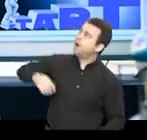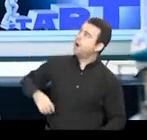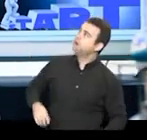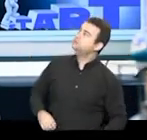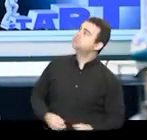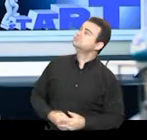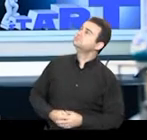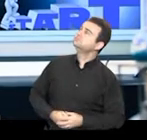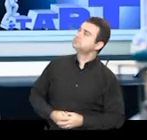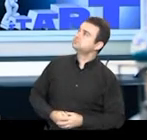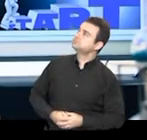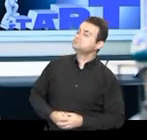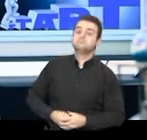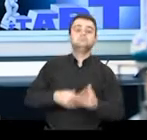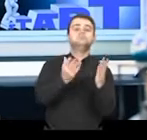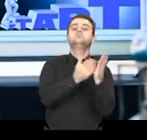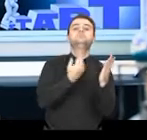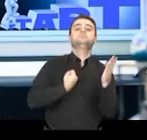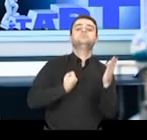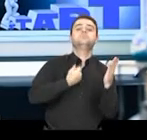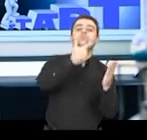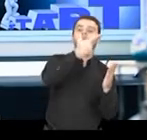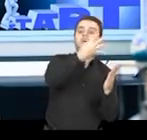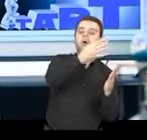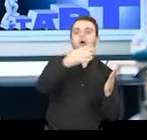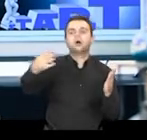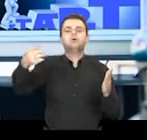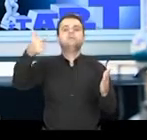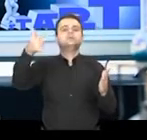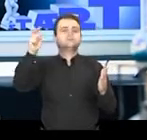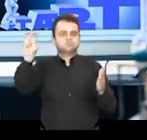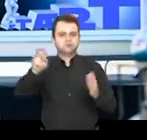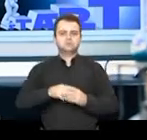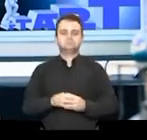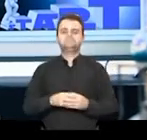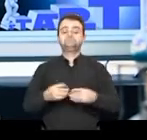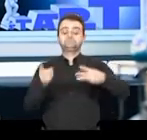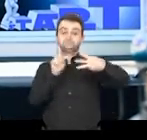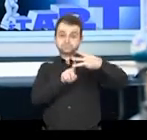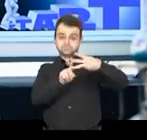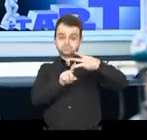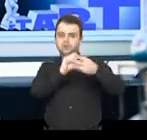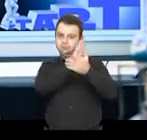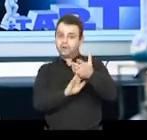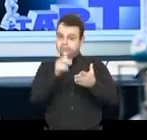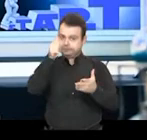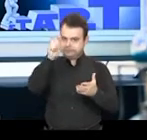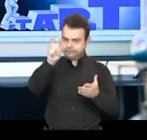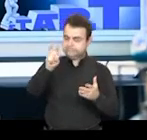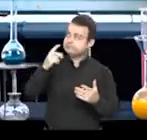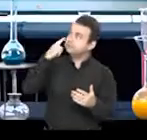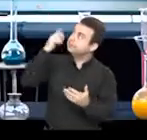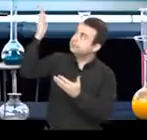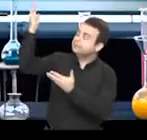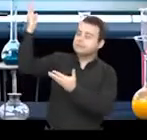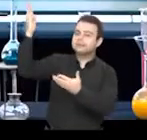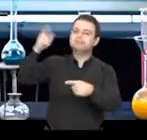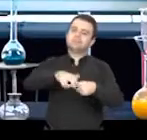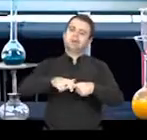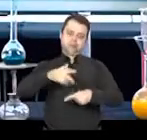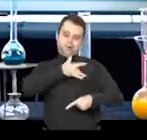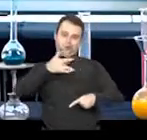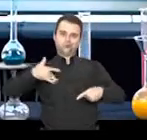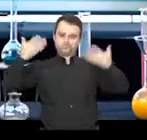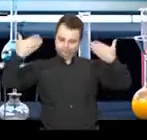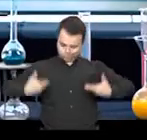bem é uma arte, que está na página 24 e 25. E a atividade 15 sobre saúde, por isso estou